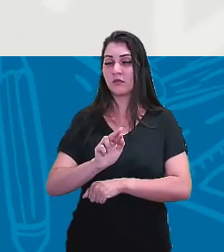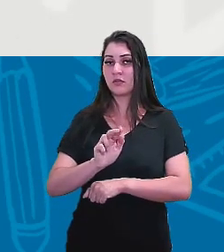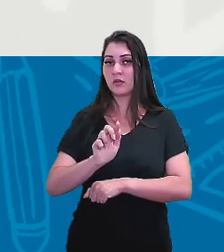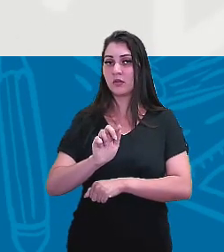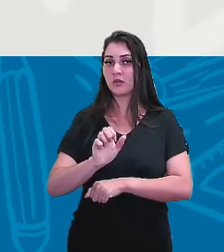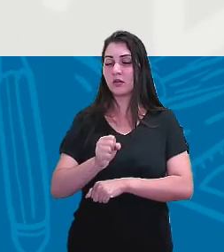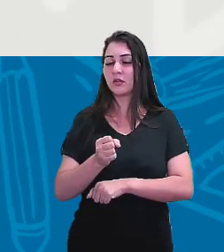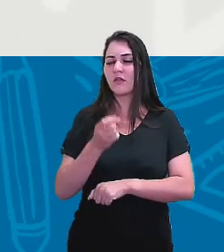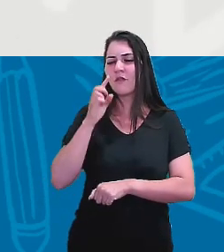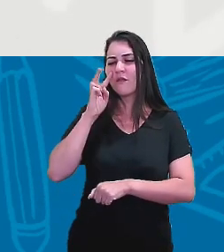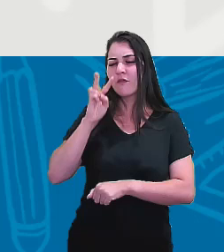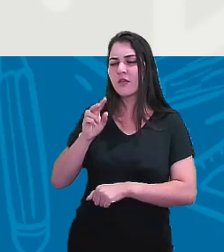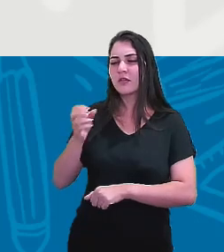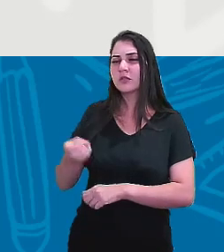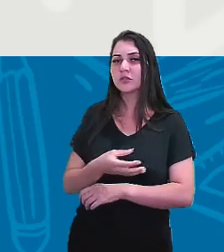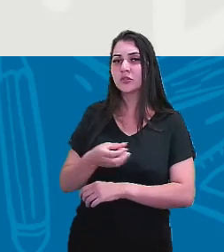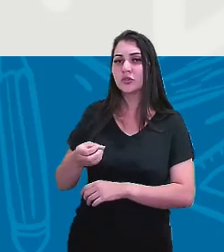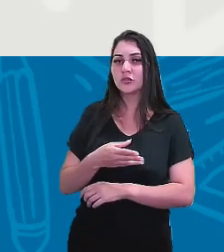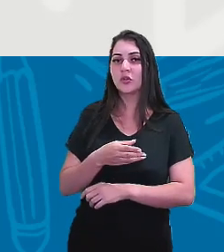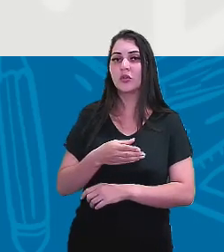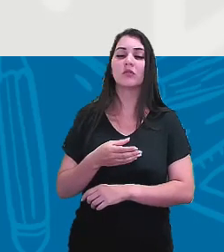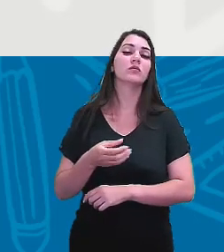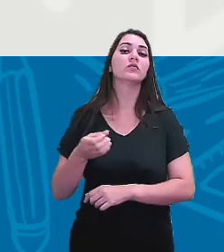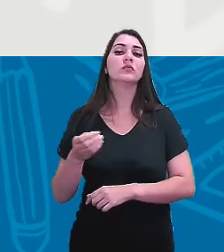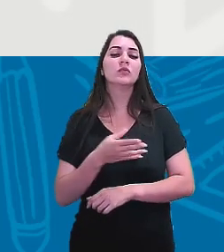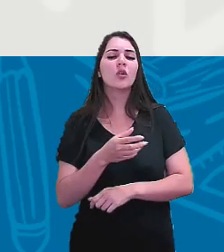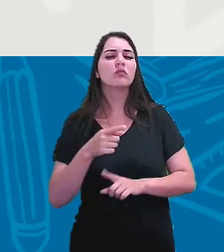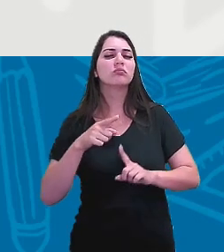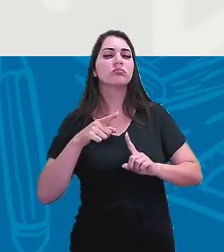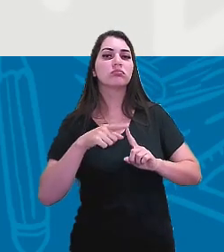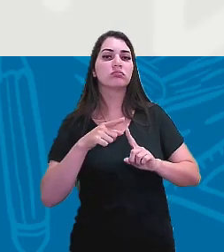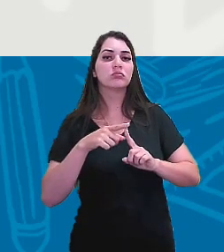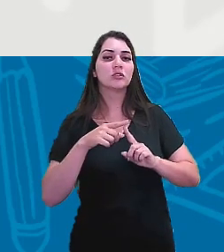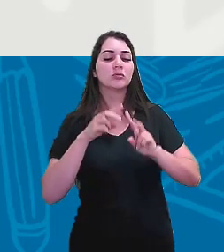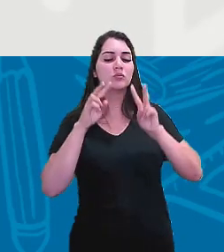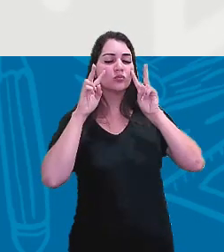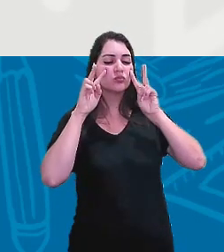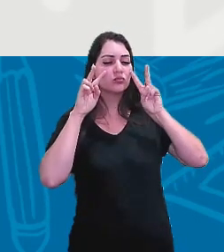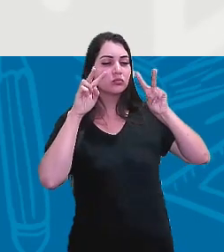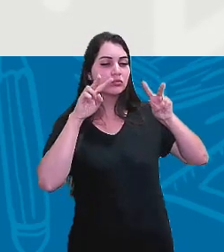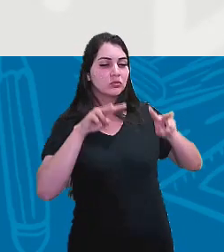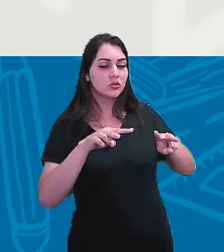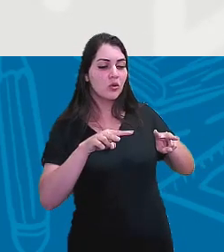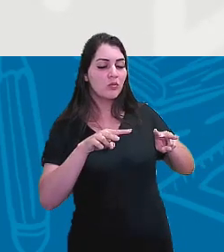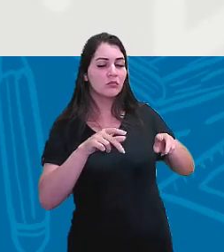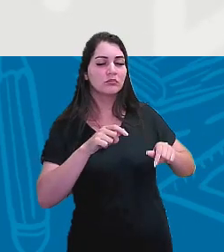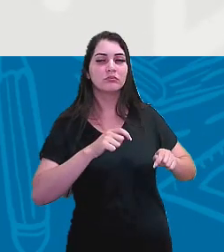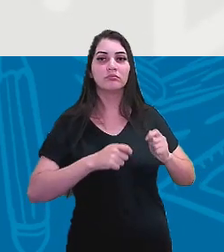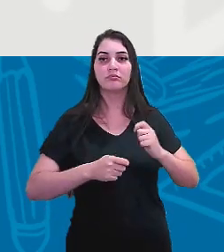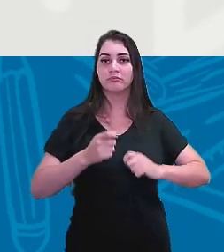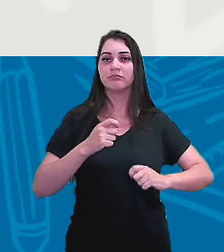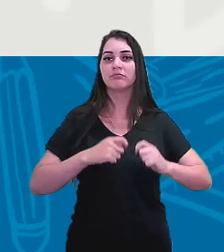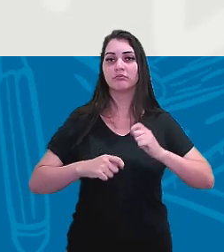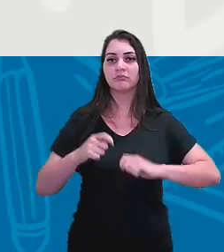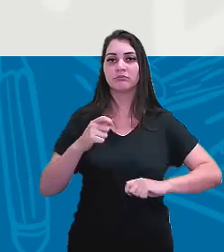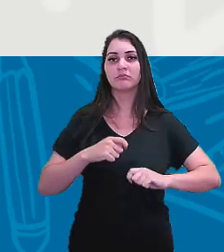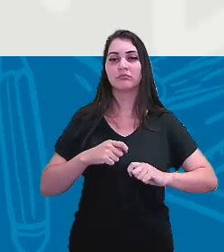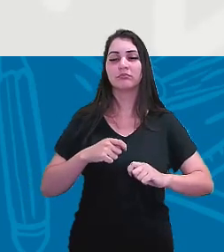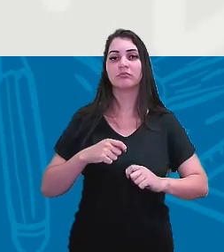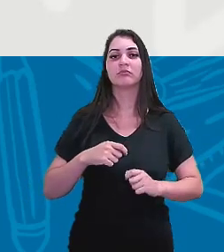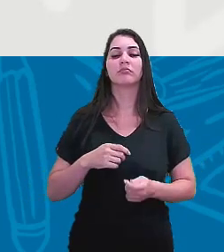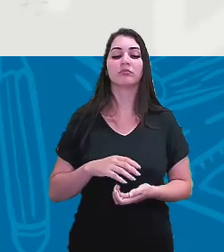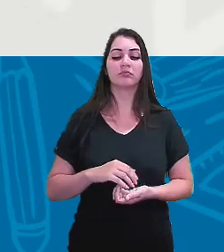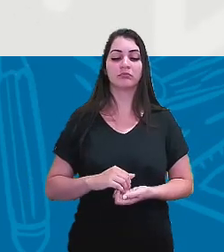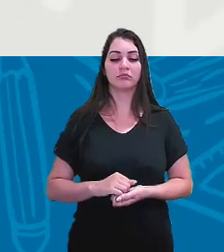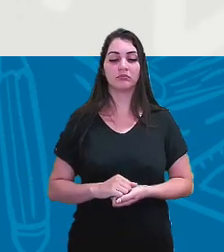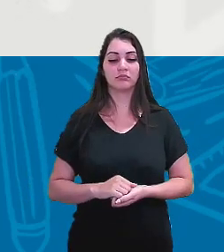novos, novas formas de olhar a administração, elas passam a